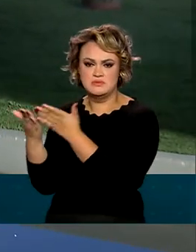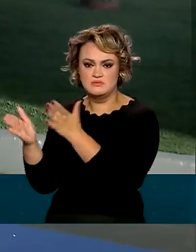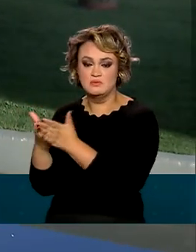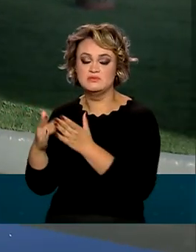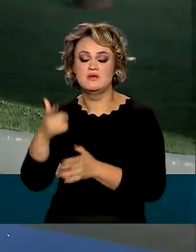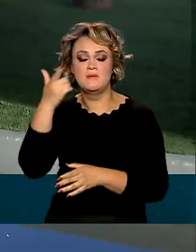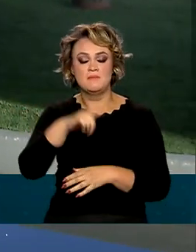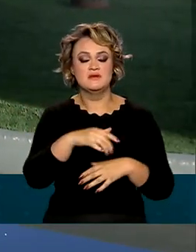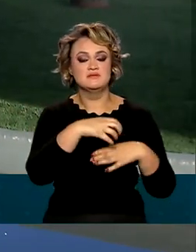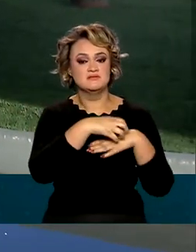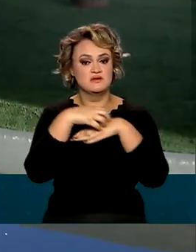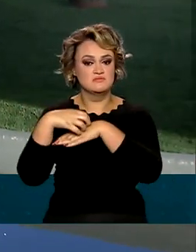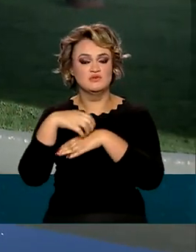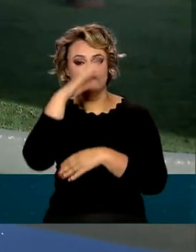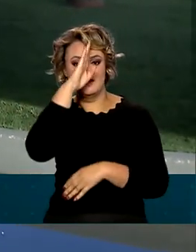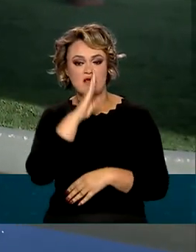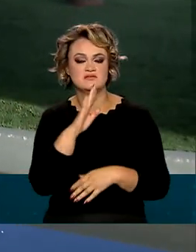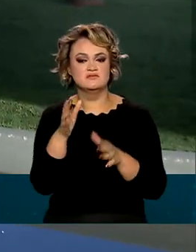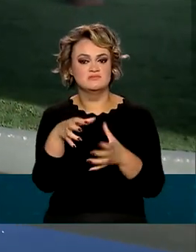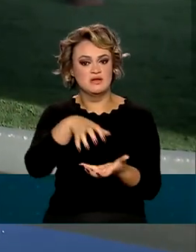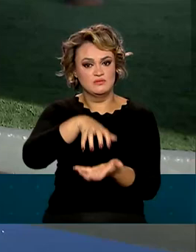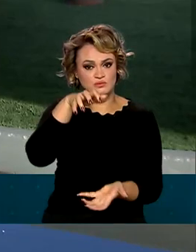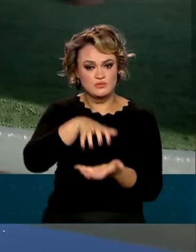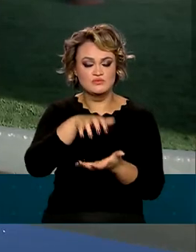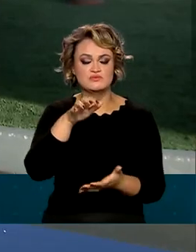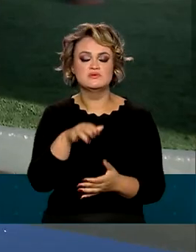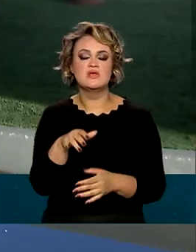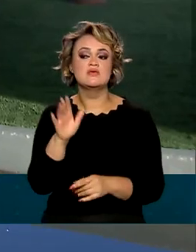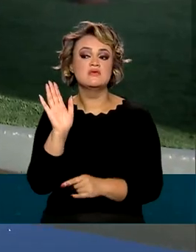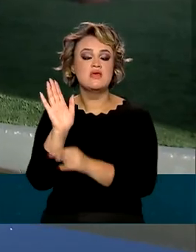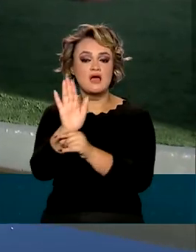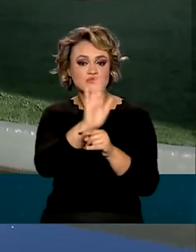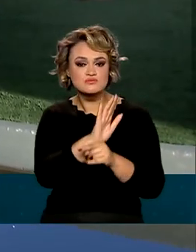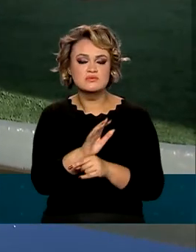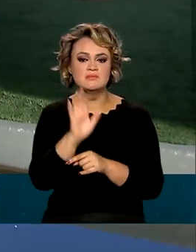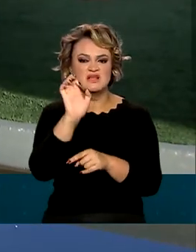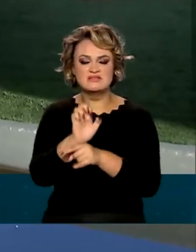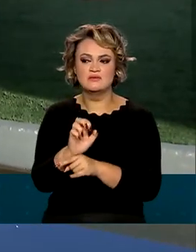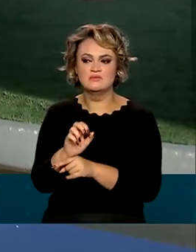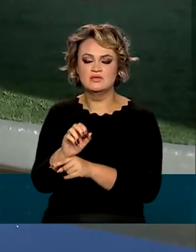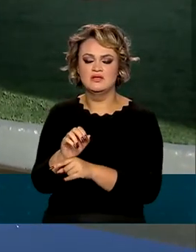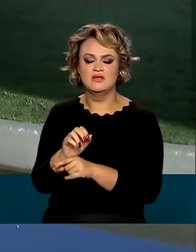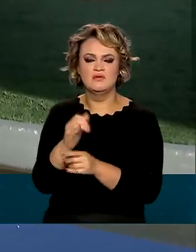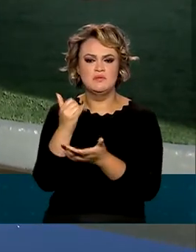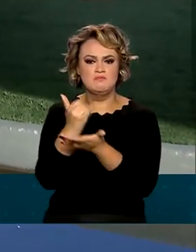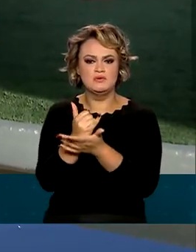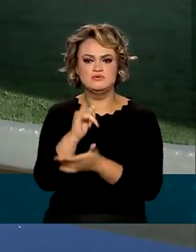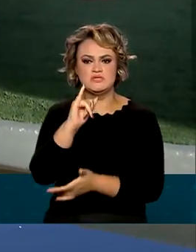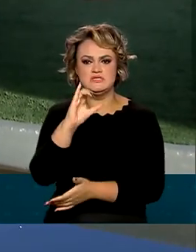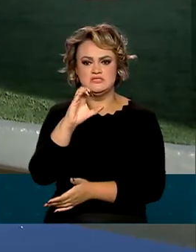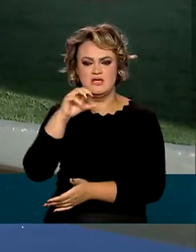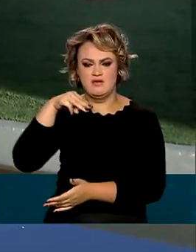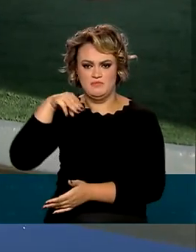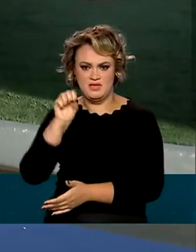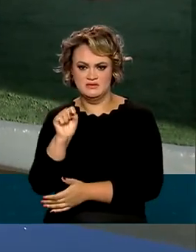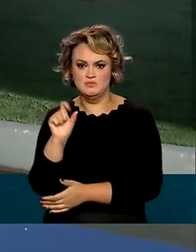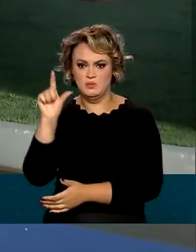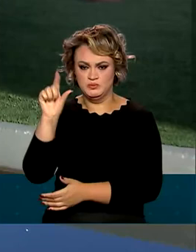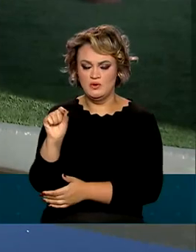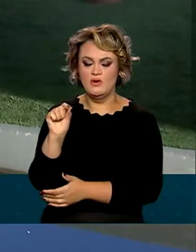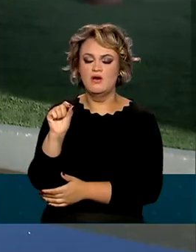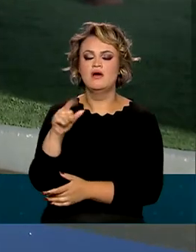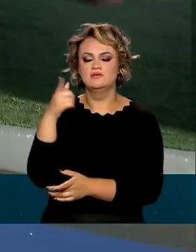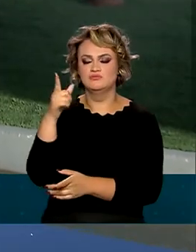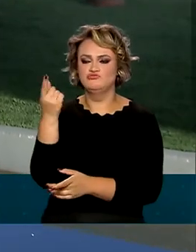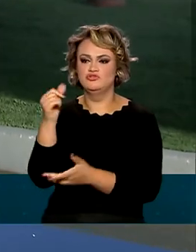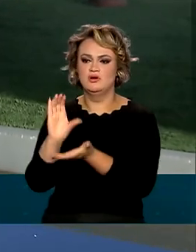transporte coletivo para idosos e uma compensação aos Estados que reduzirem ICMS sobre o etanol, uma forma de tornar esse